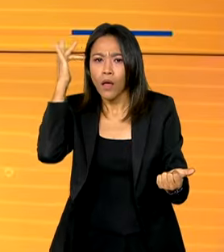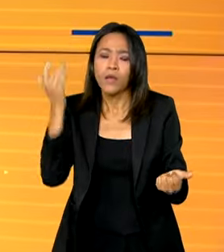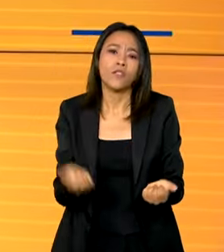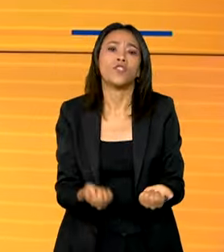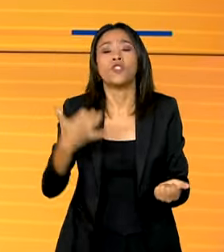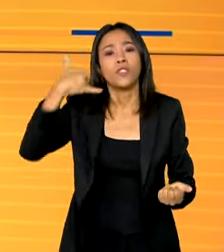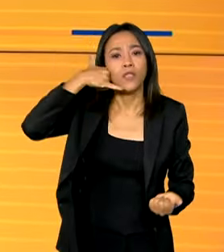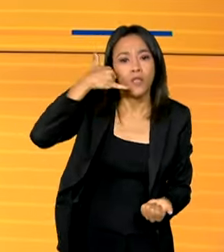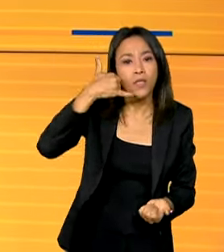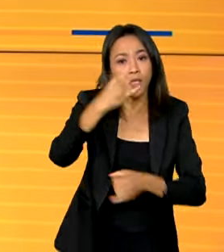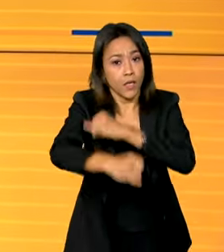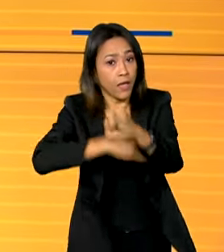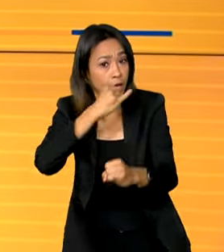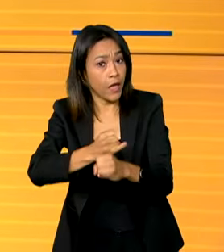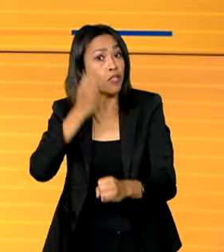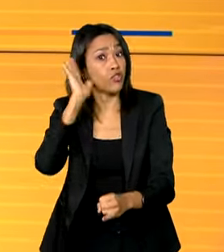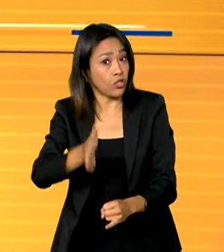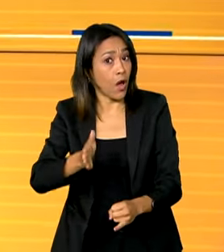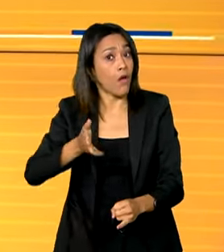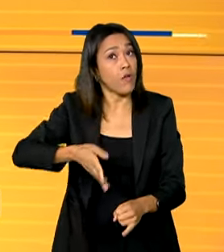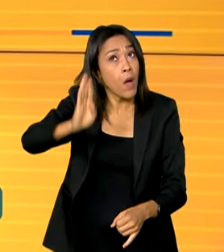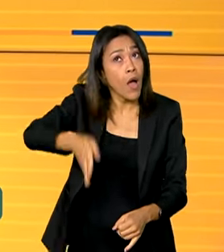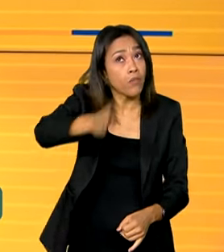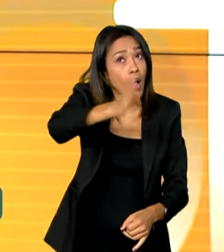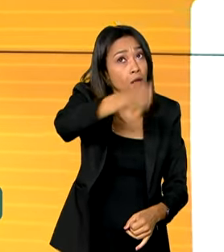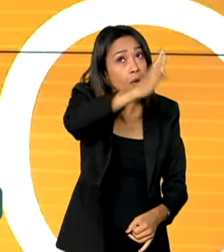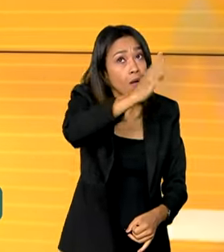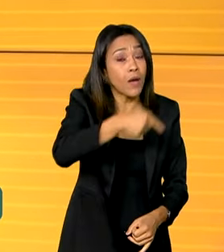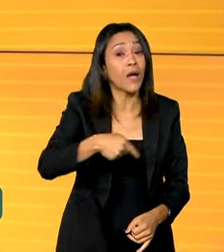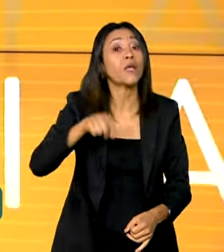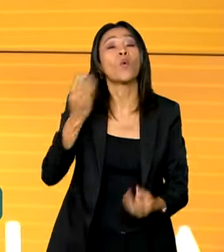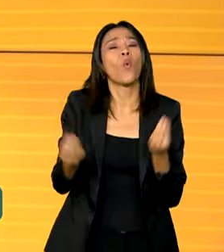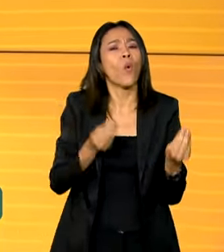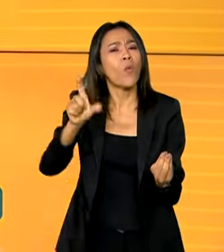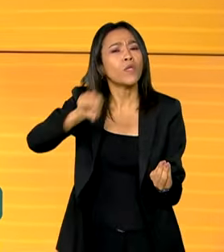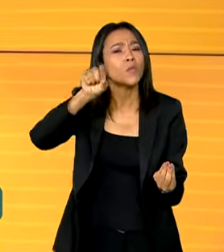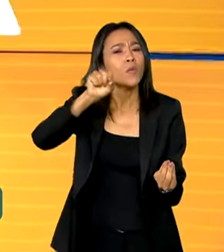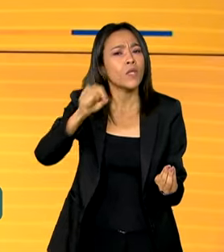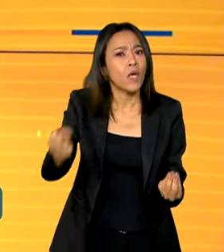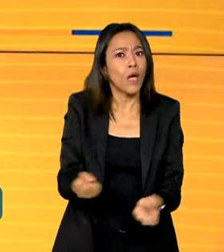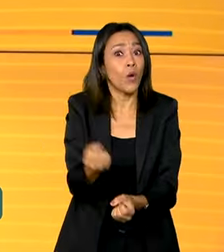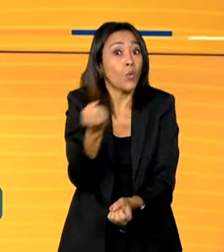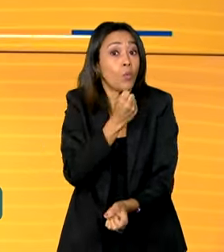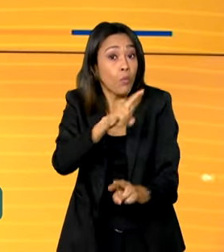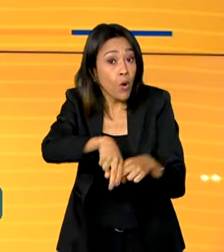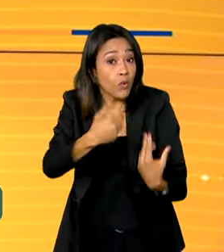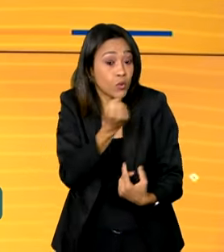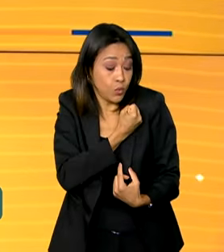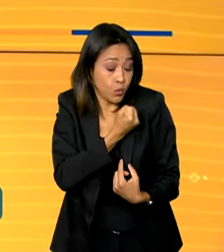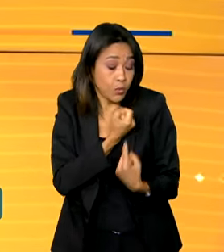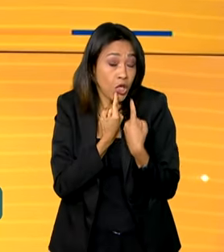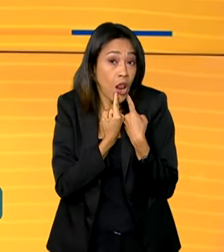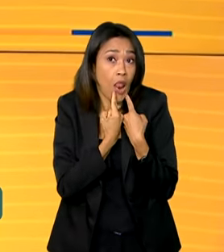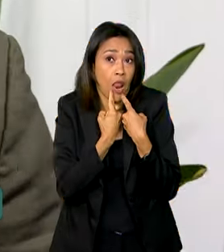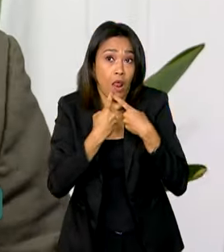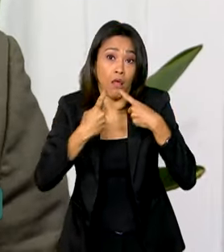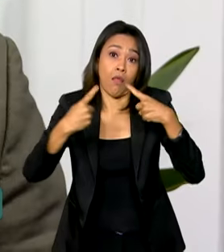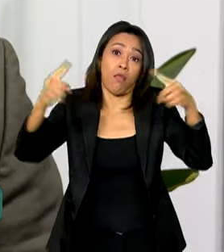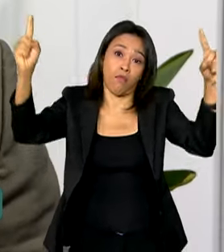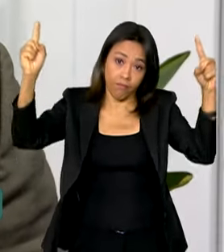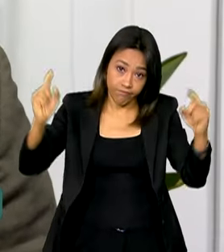Esta blitz já passou por outras cidades e os locais são escolhidos de acordo com o número de reclamações feitas pelos usuários.